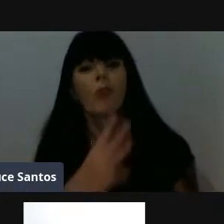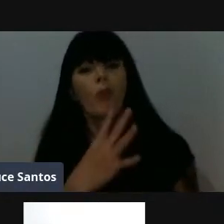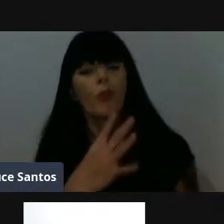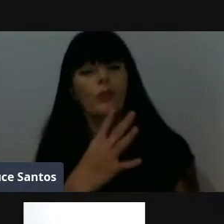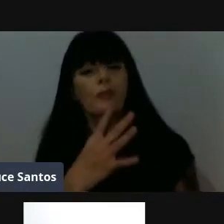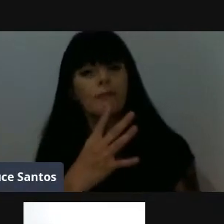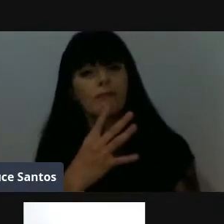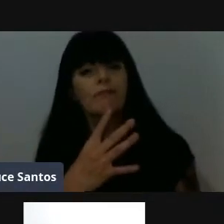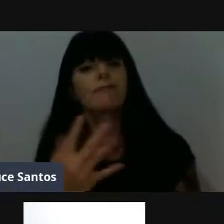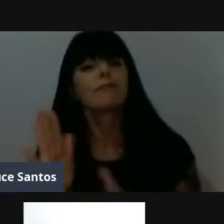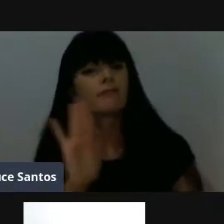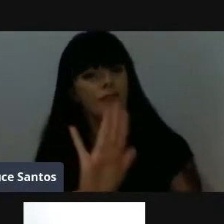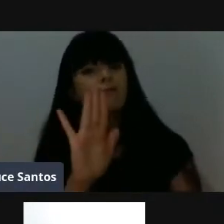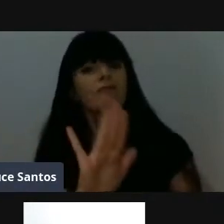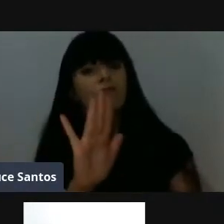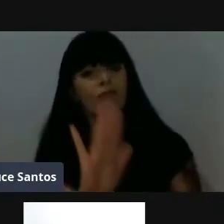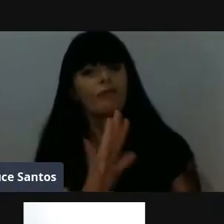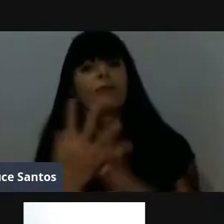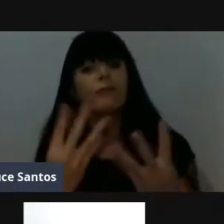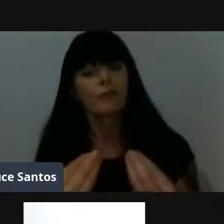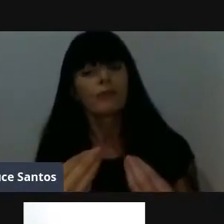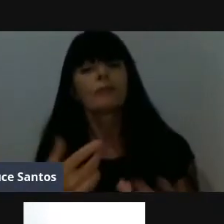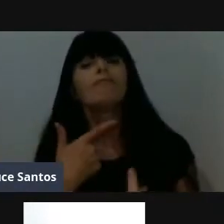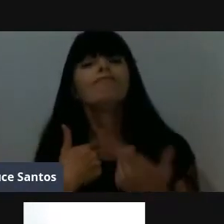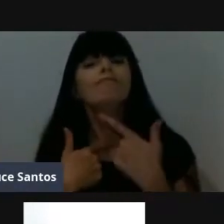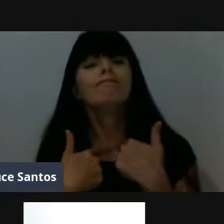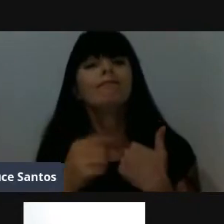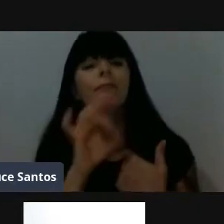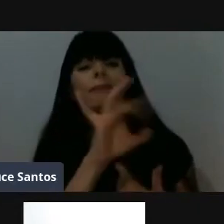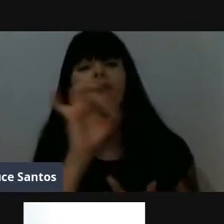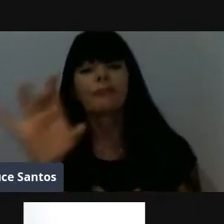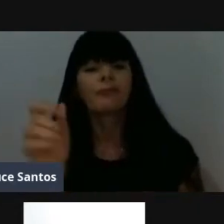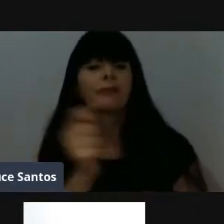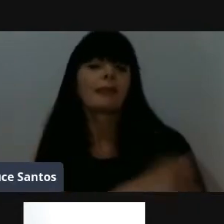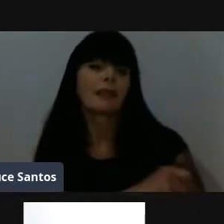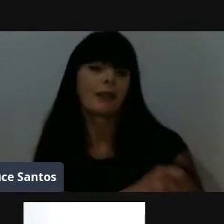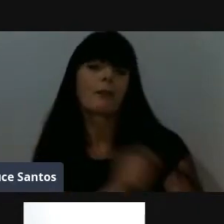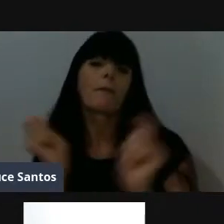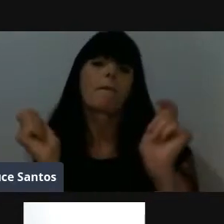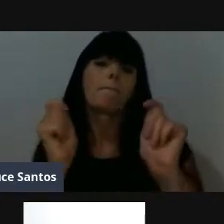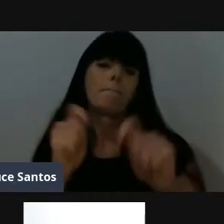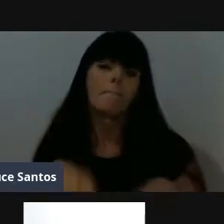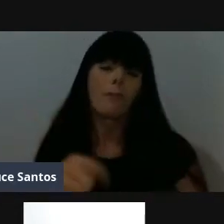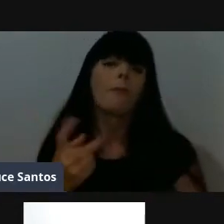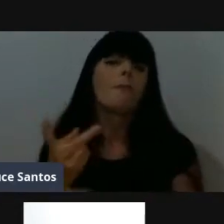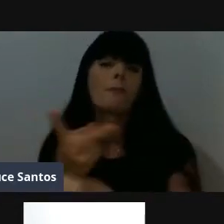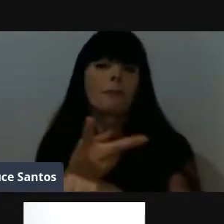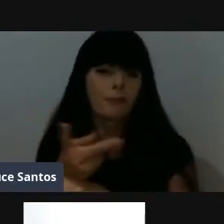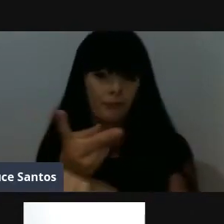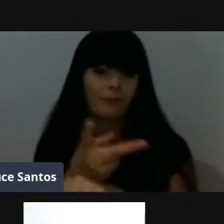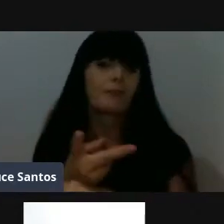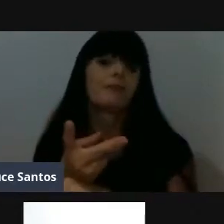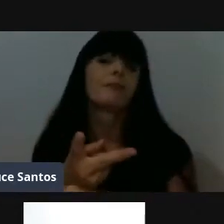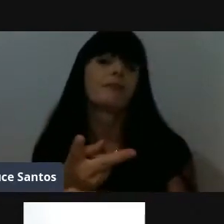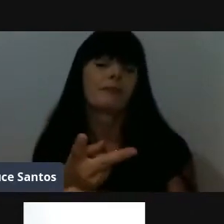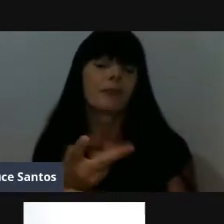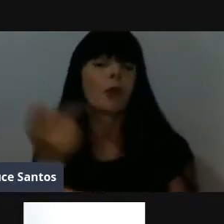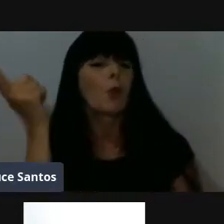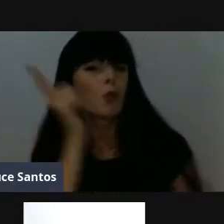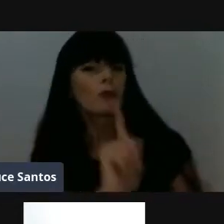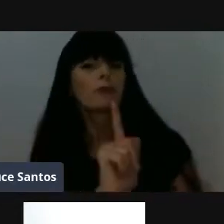que traz para nós, desejei que cada um possa mesmo buscar, ancorar mesmo,